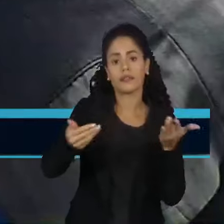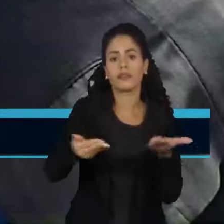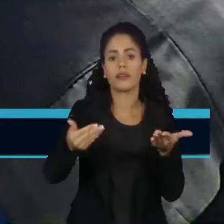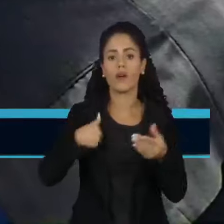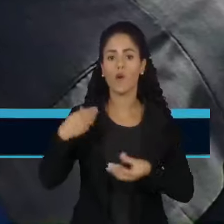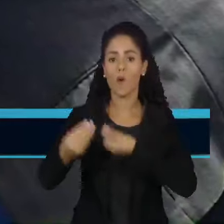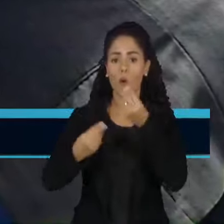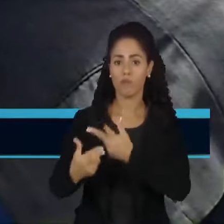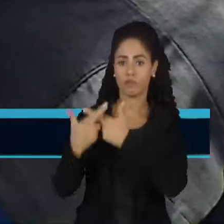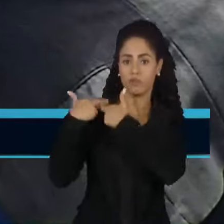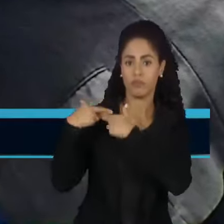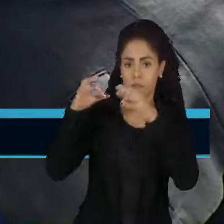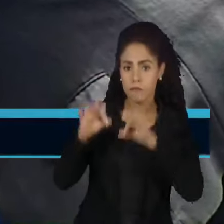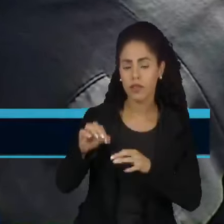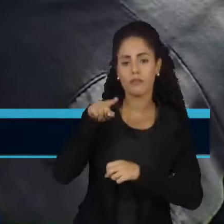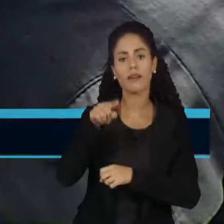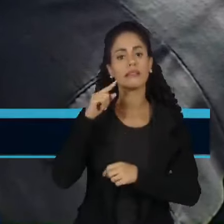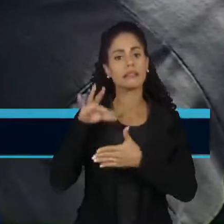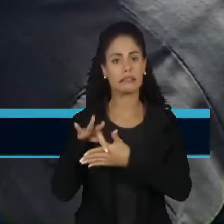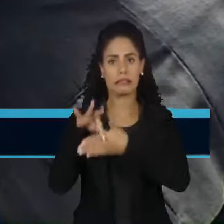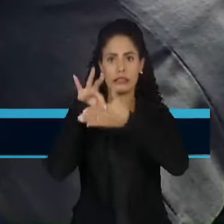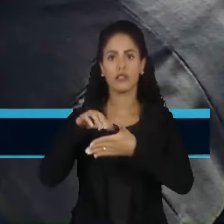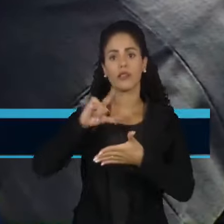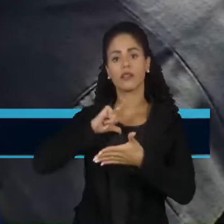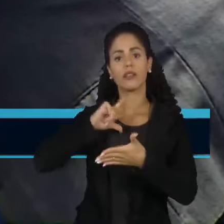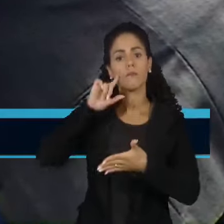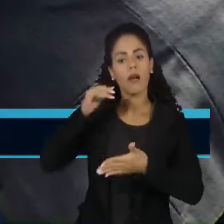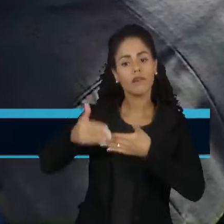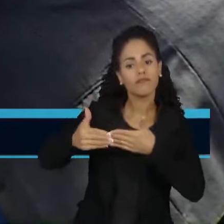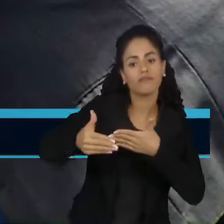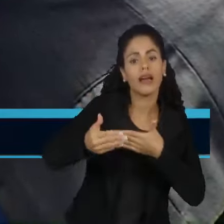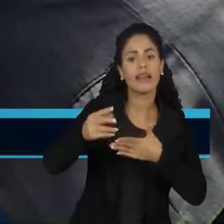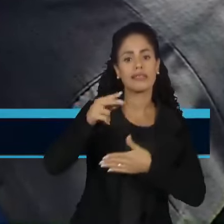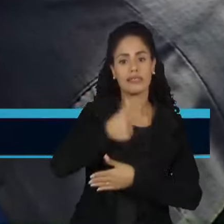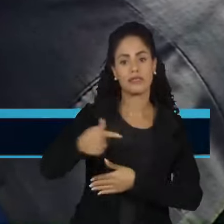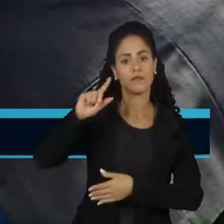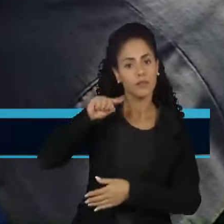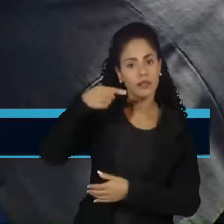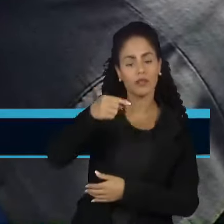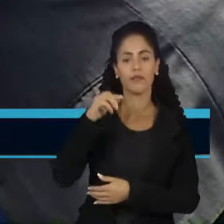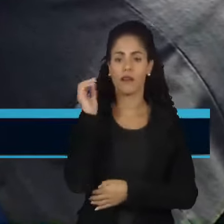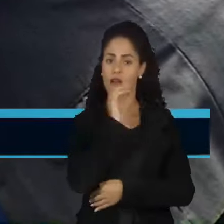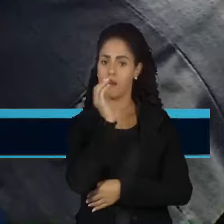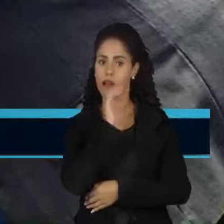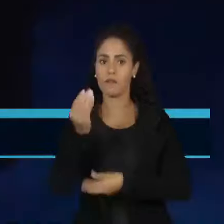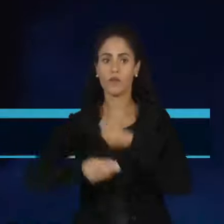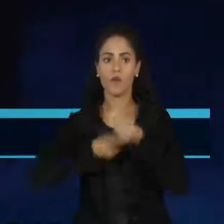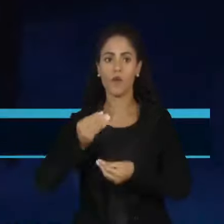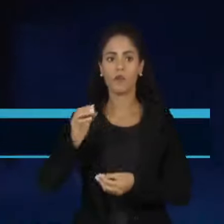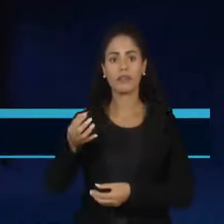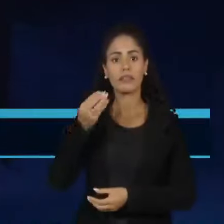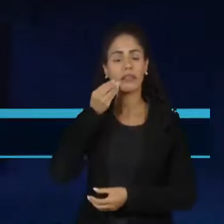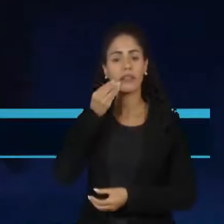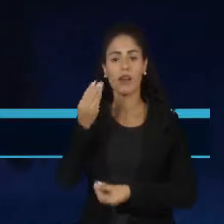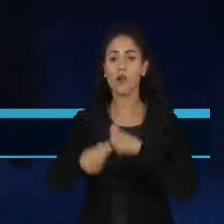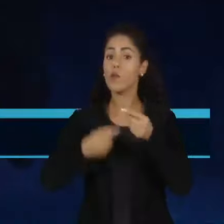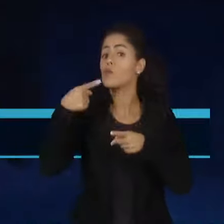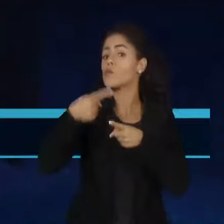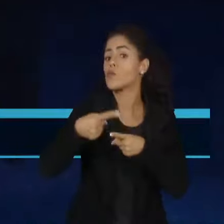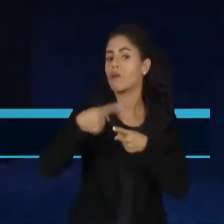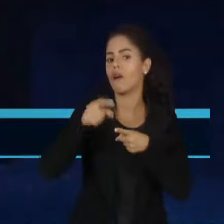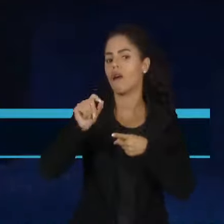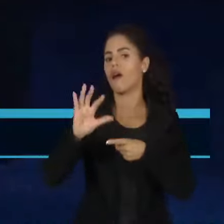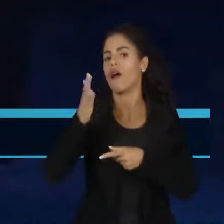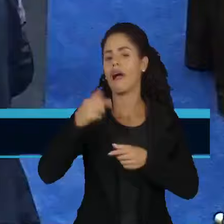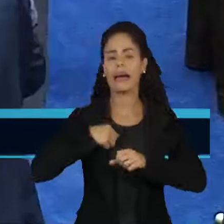mérito do texto. Mas as lideranças decidiram adiar para a semana que vem a apreciação da medida. Isso porque ainda